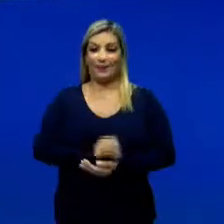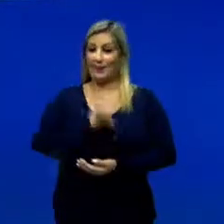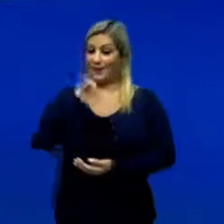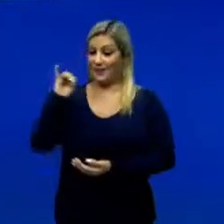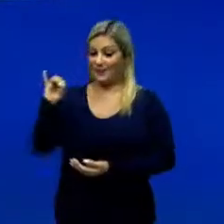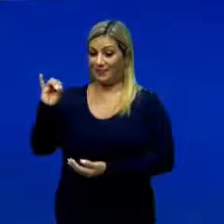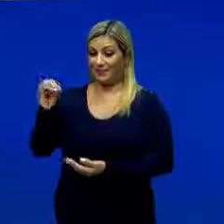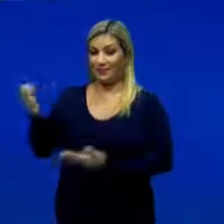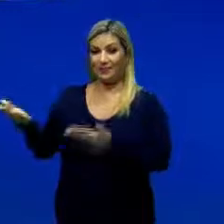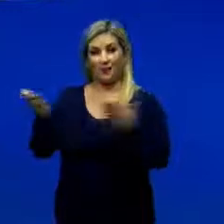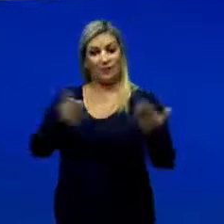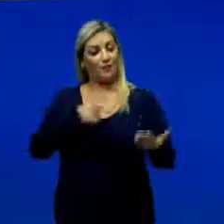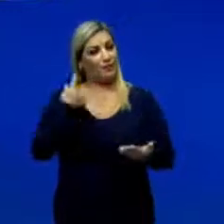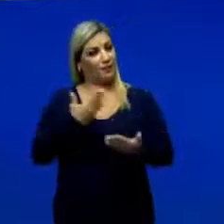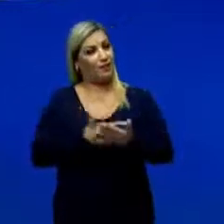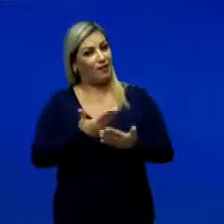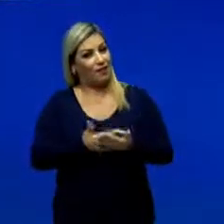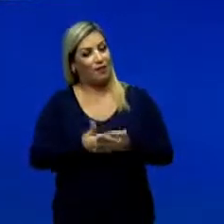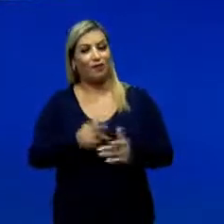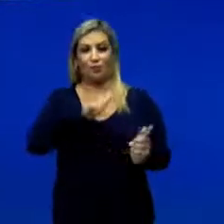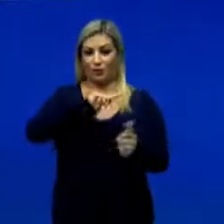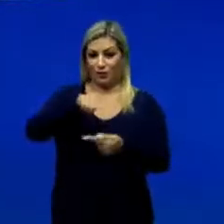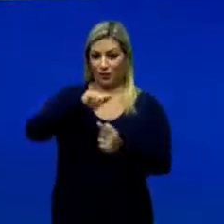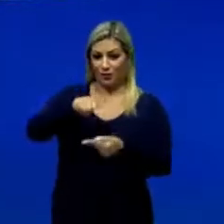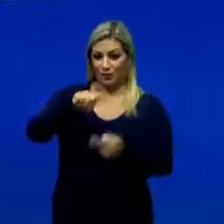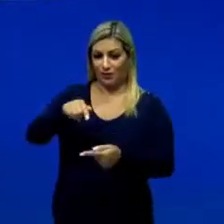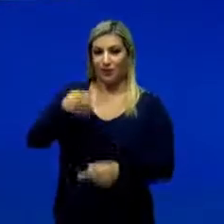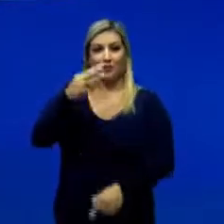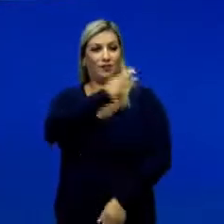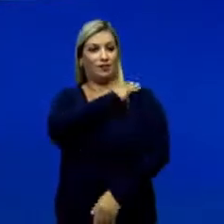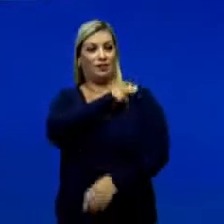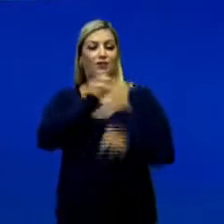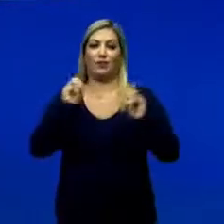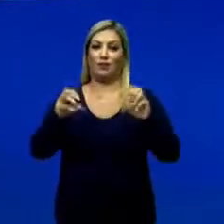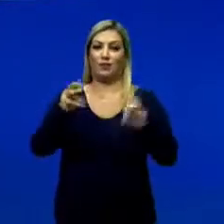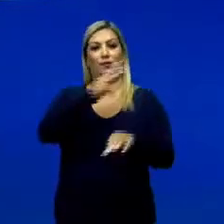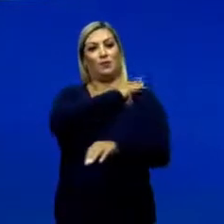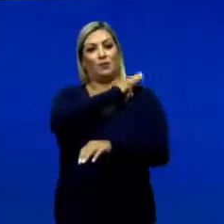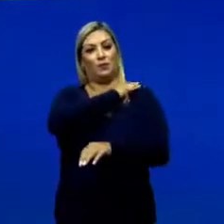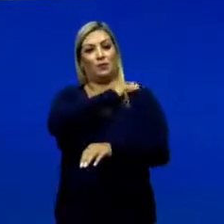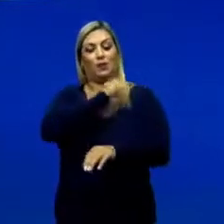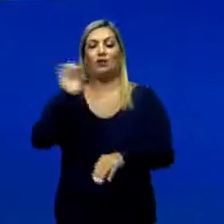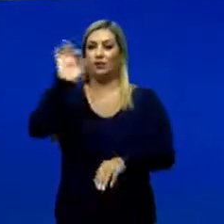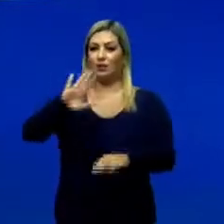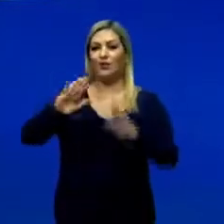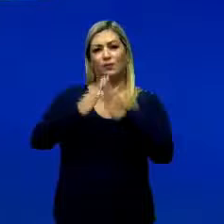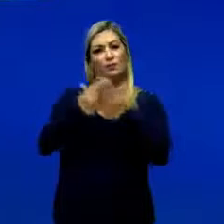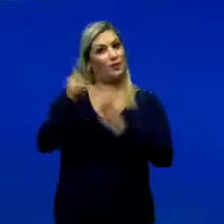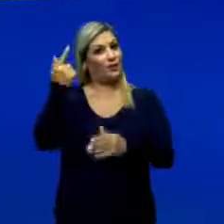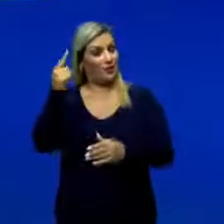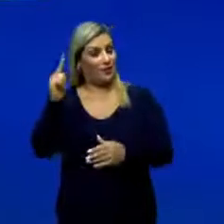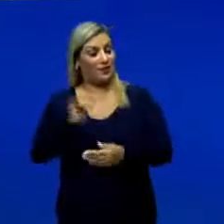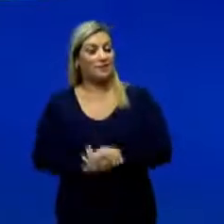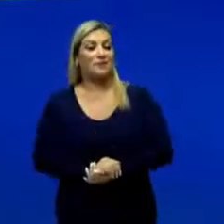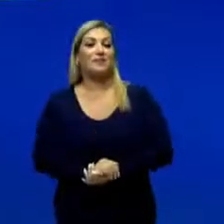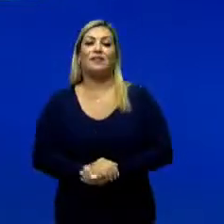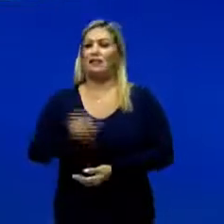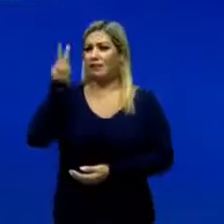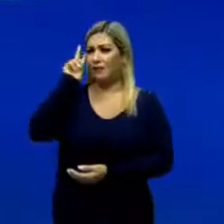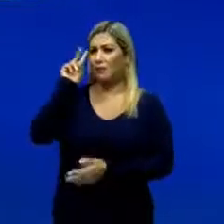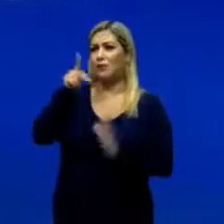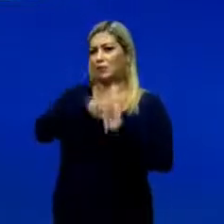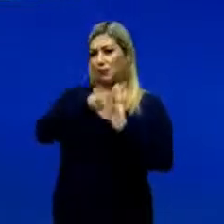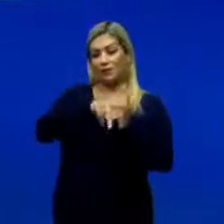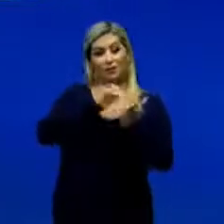Olá, sejam bem-vindos à nossa aula de Geografia para a terceira série do Ensino Médio e da Rede Estadual de Goiás. Lembrando que esse é o